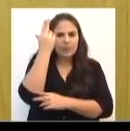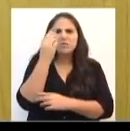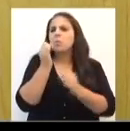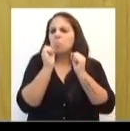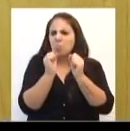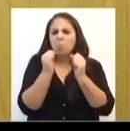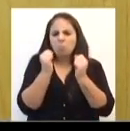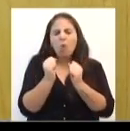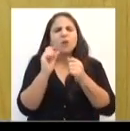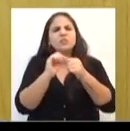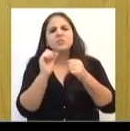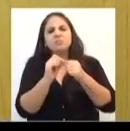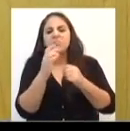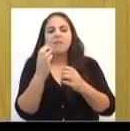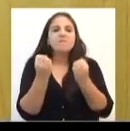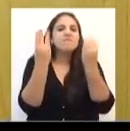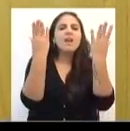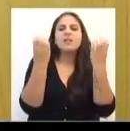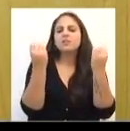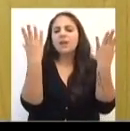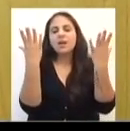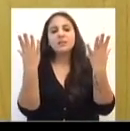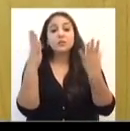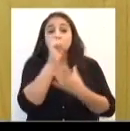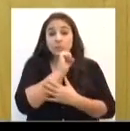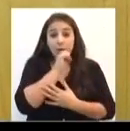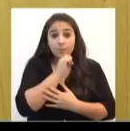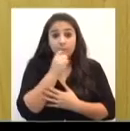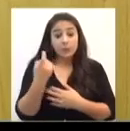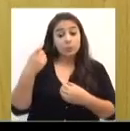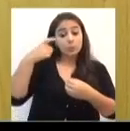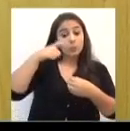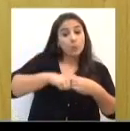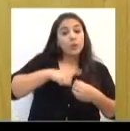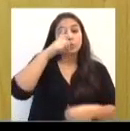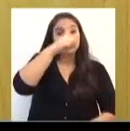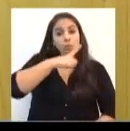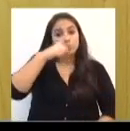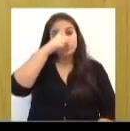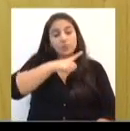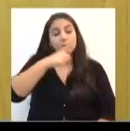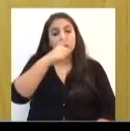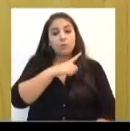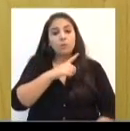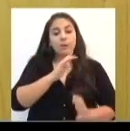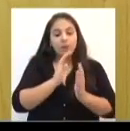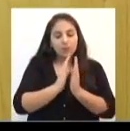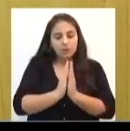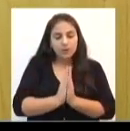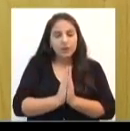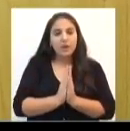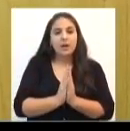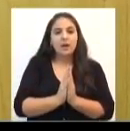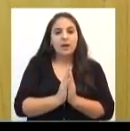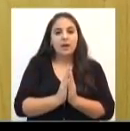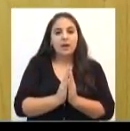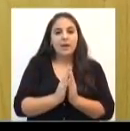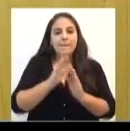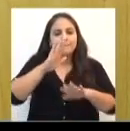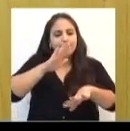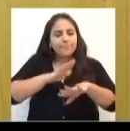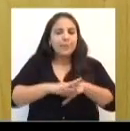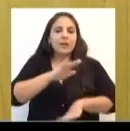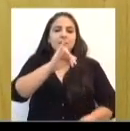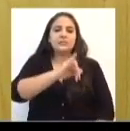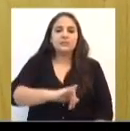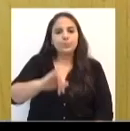quanto quiser no sábado, mas no domingo, devemos voltar à igreja para celebrar a missa mais